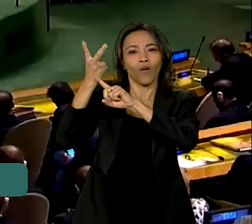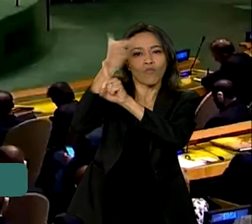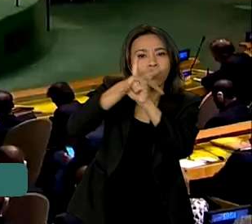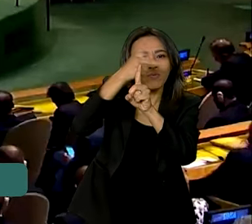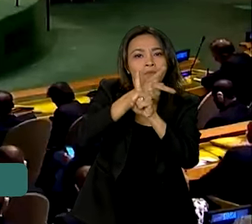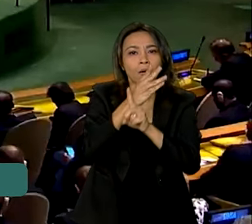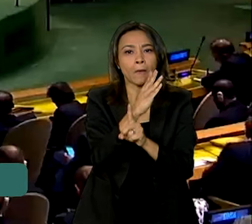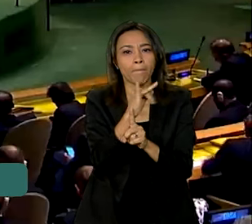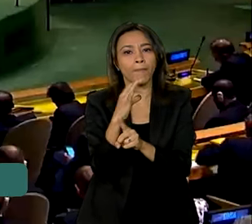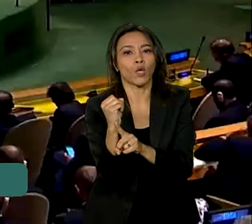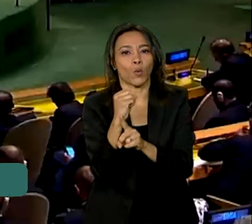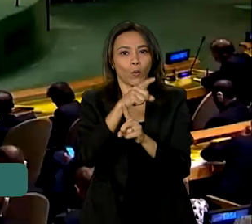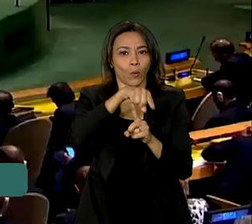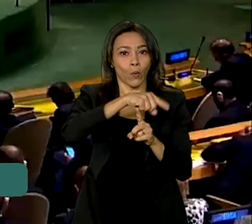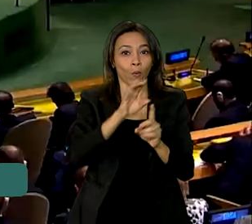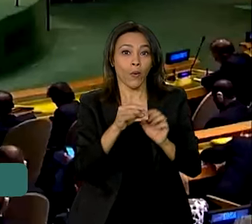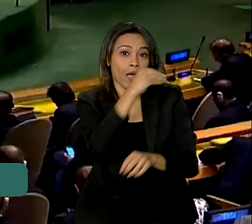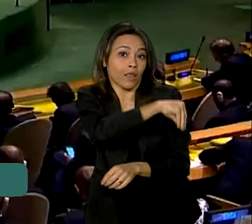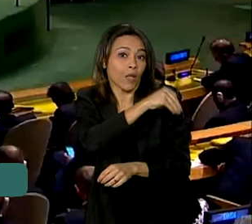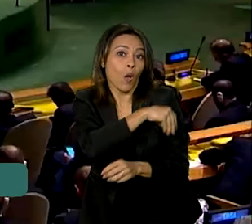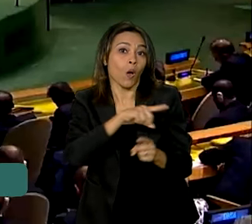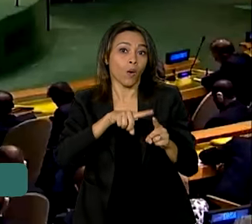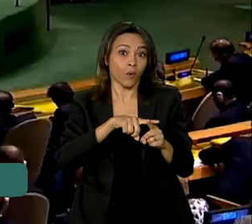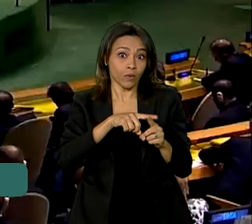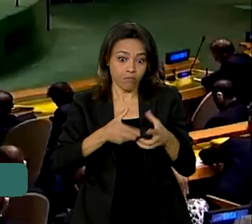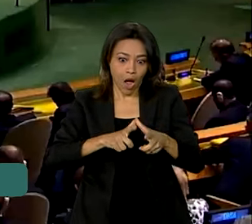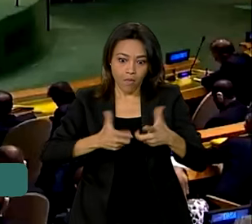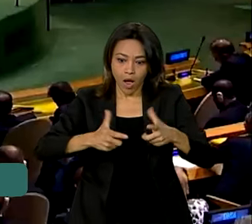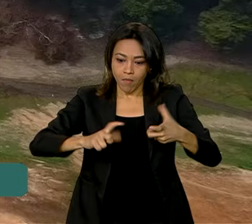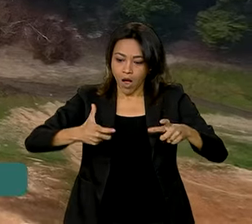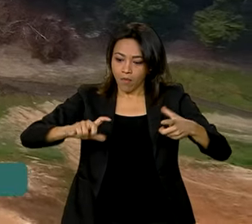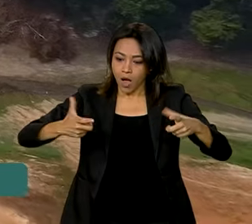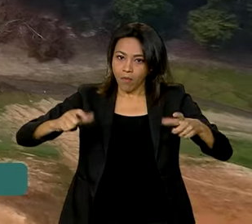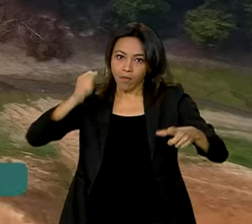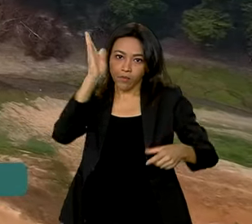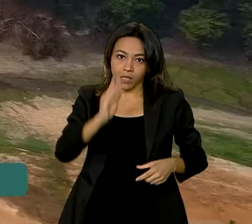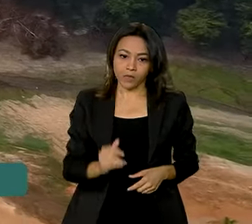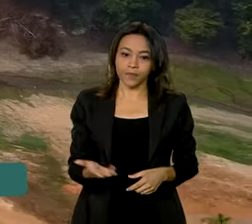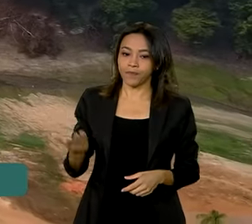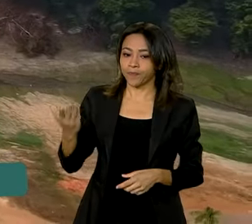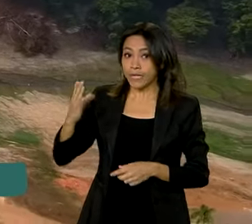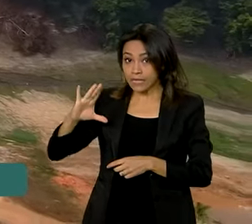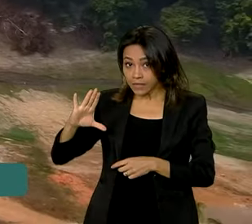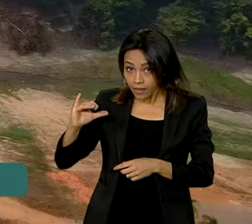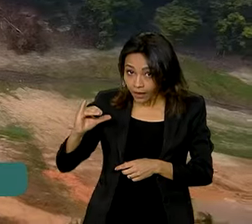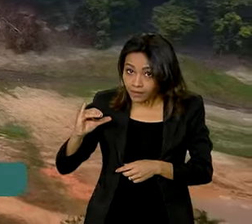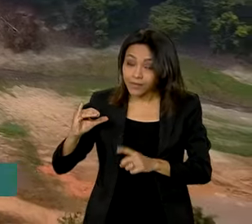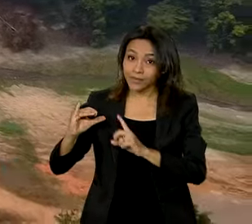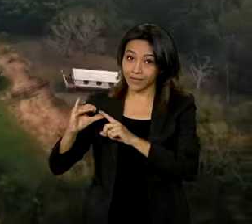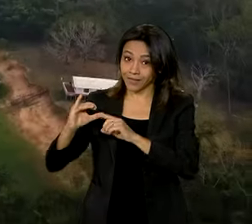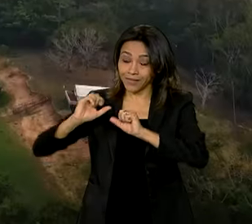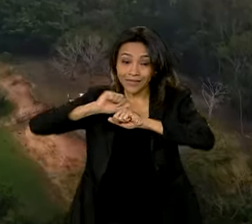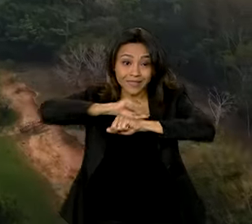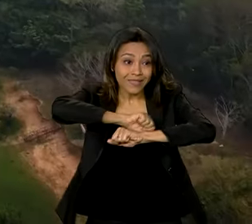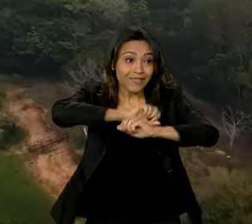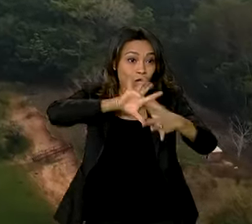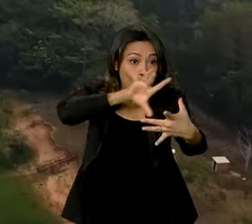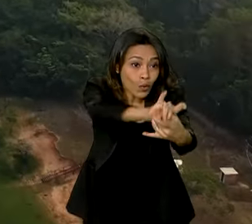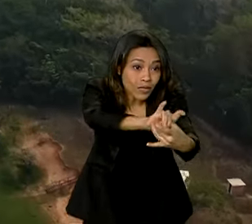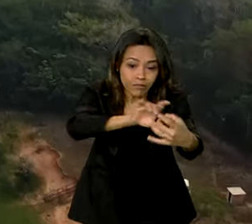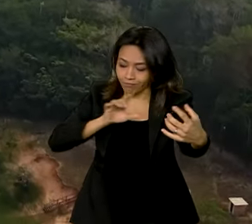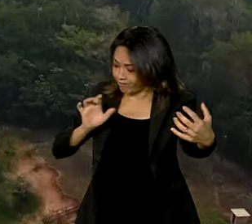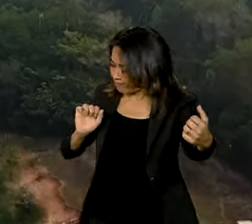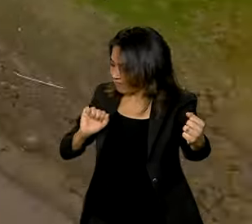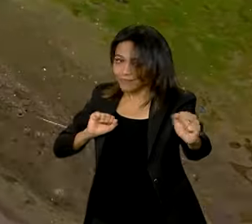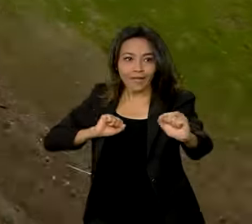biomassa, etanol, biodiesel, cresce a cada ano. A ciência e a realidade são claras ao alertar